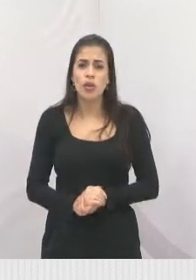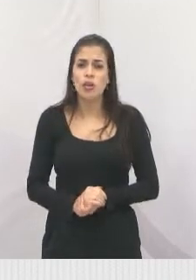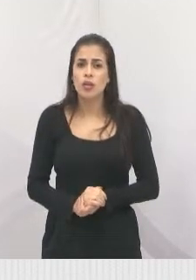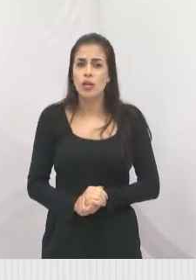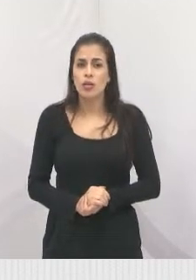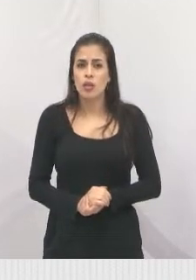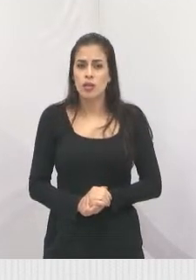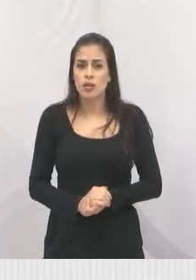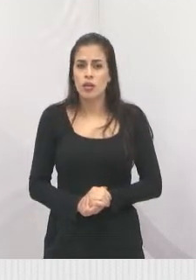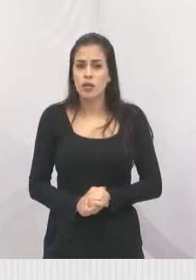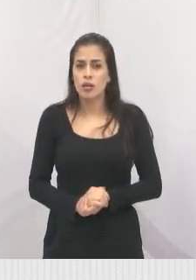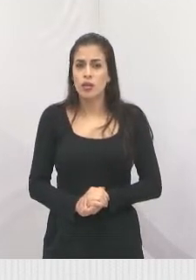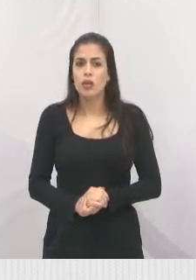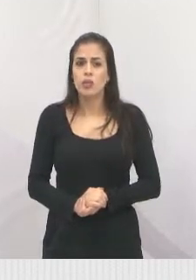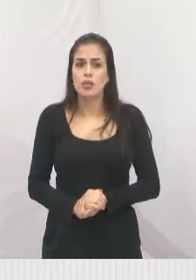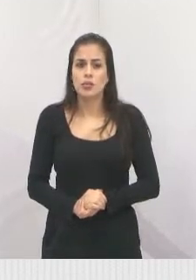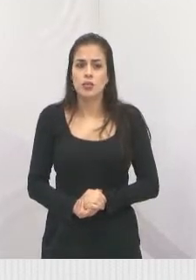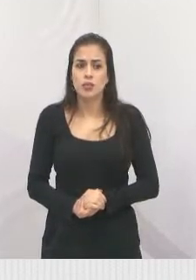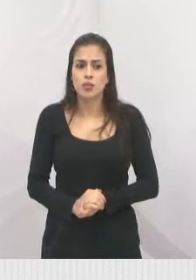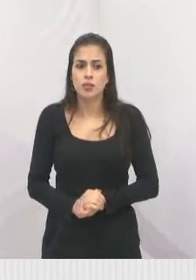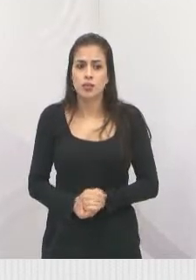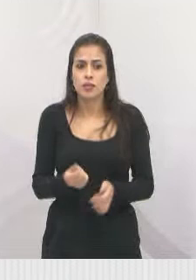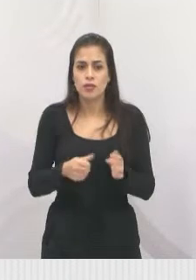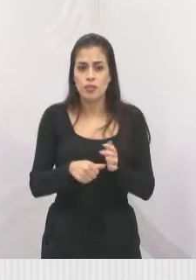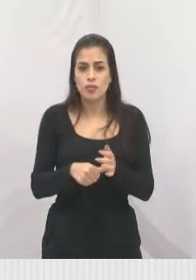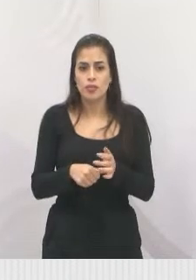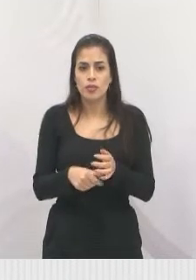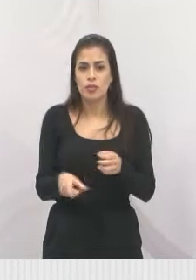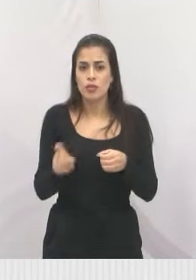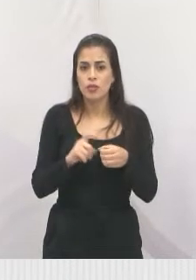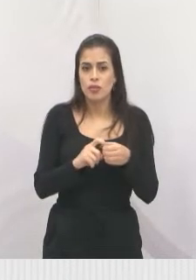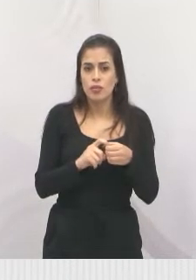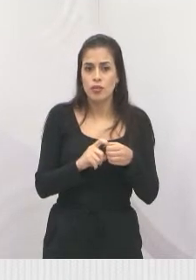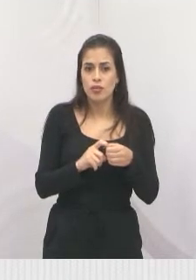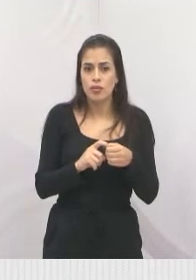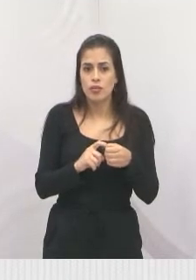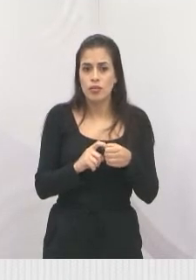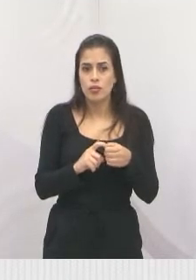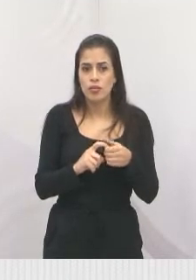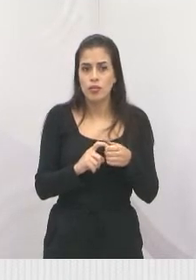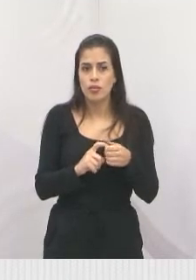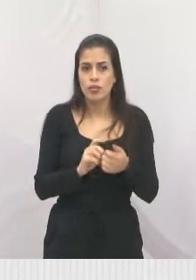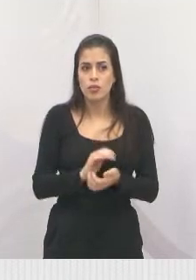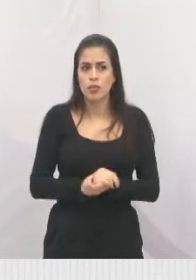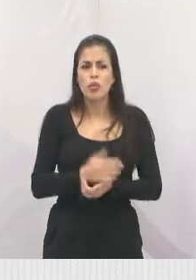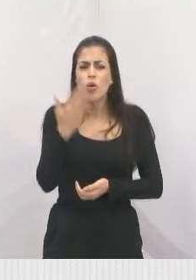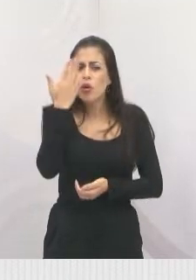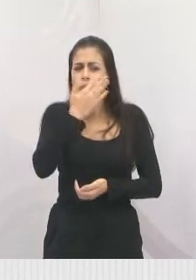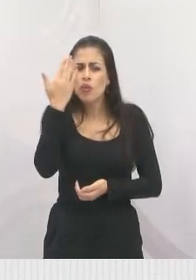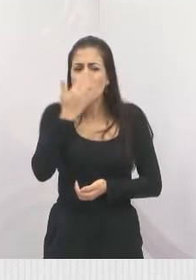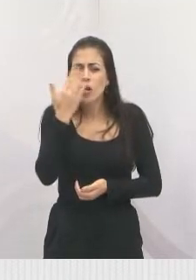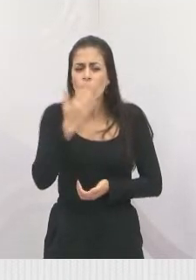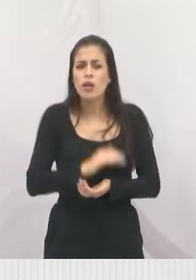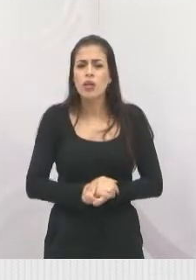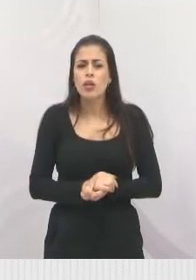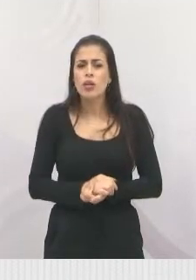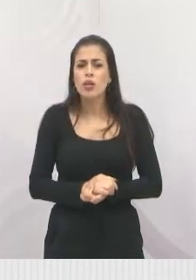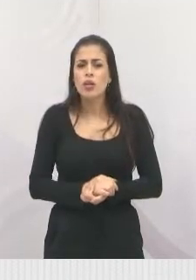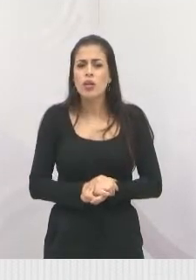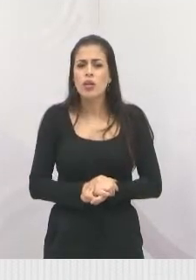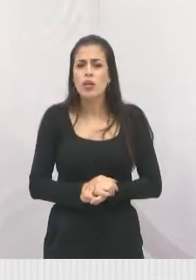Ou é esse? Não, é esse mesmo. Pode voltar, por gentileza. Eita, não estou conseguindo enxergar. É isso mesmo.